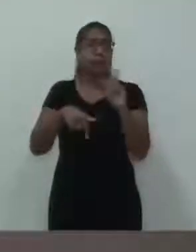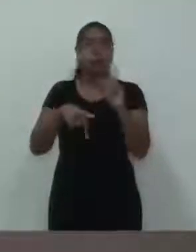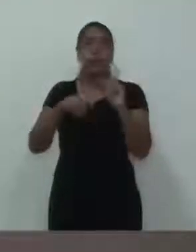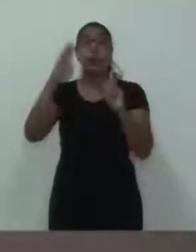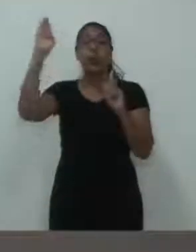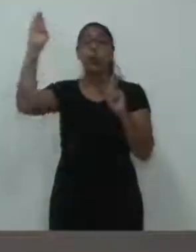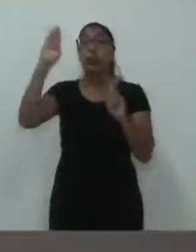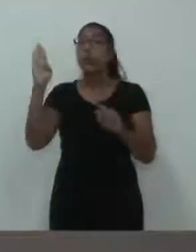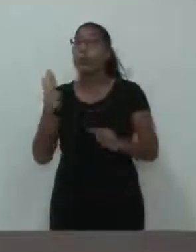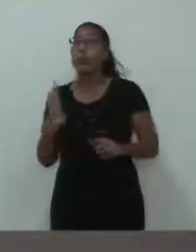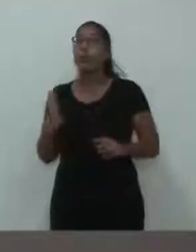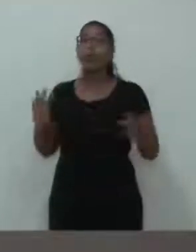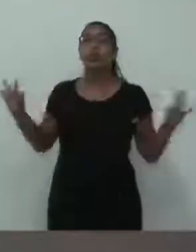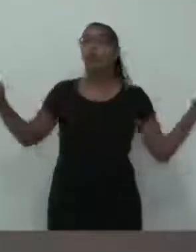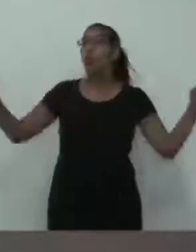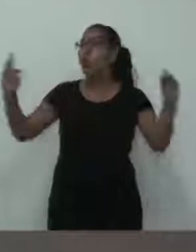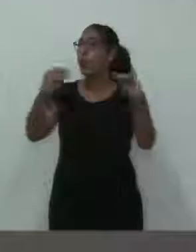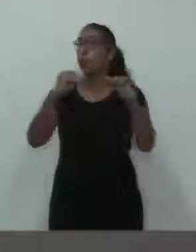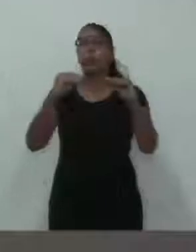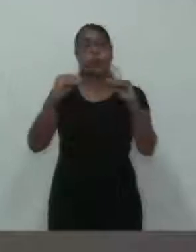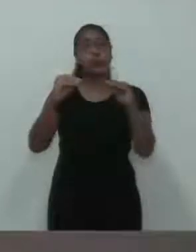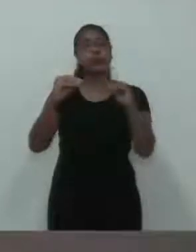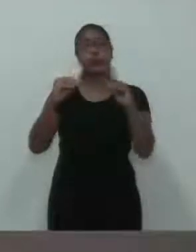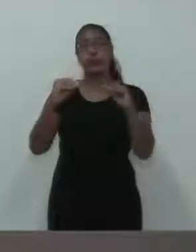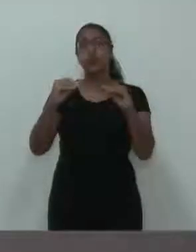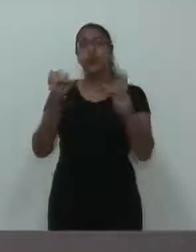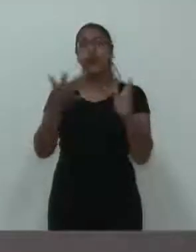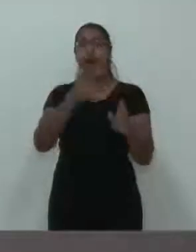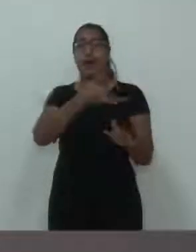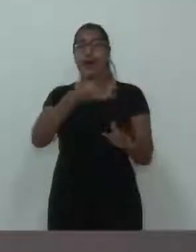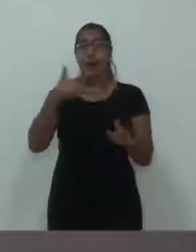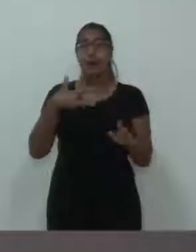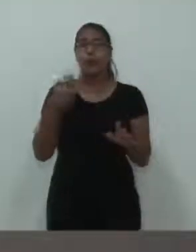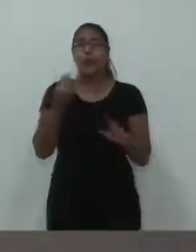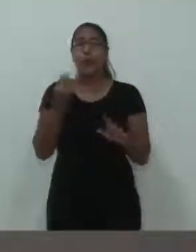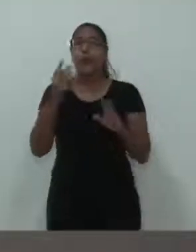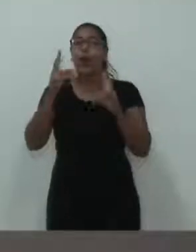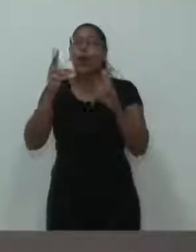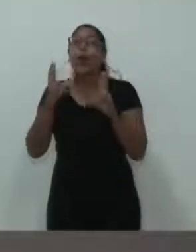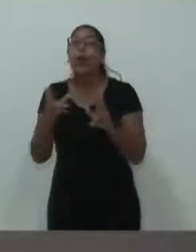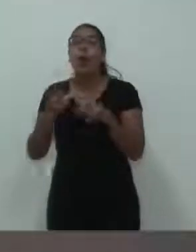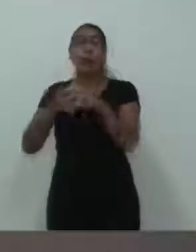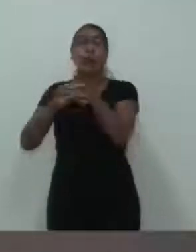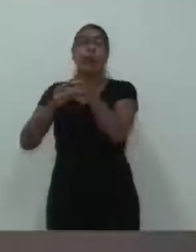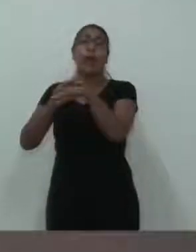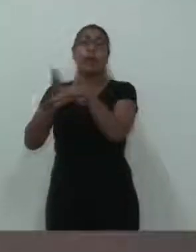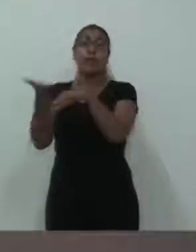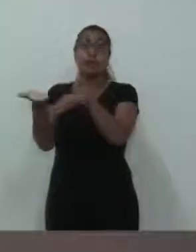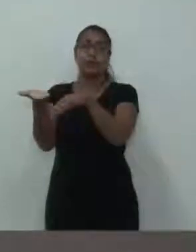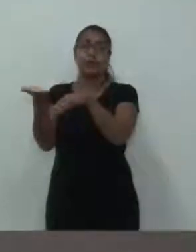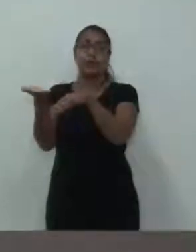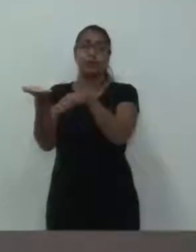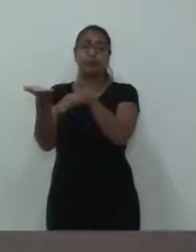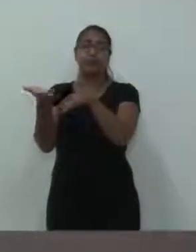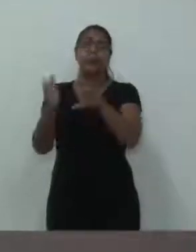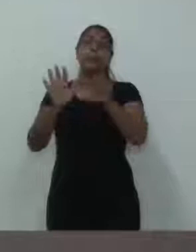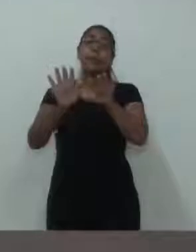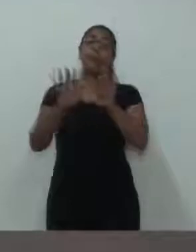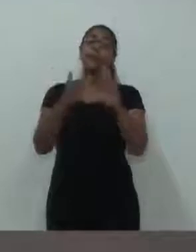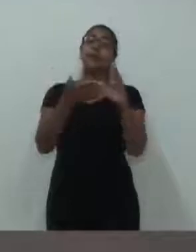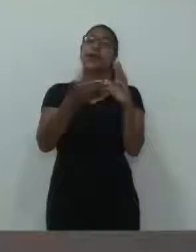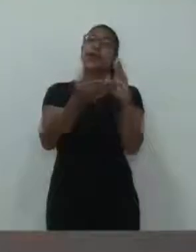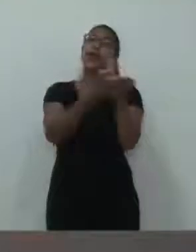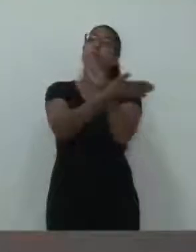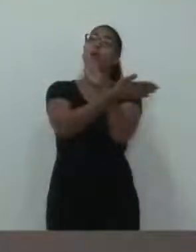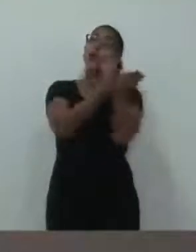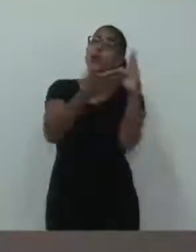a saúde, o termo correto, ela está doente. Agora, existem alguns casos, que